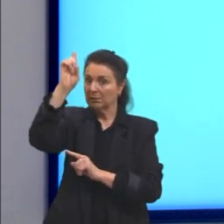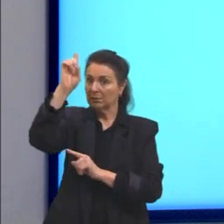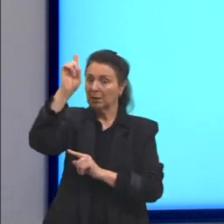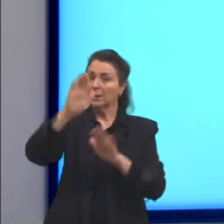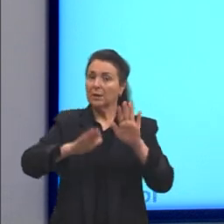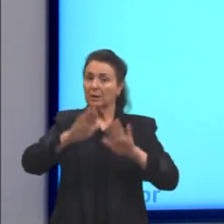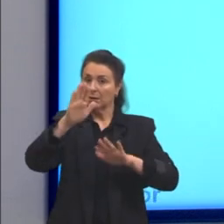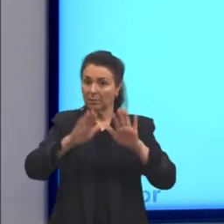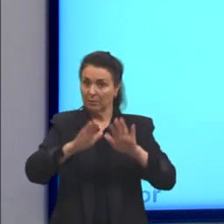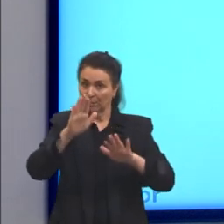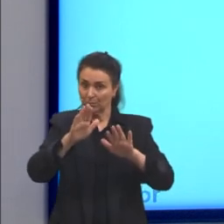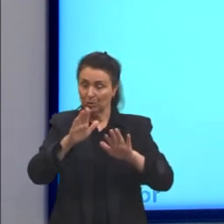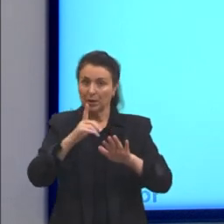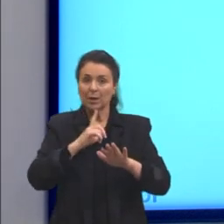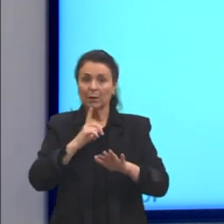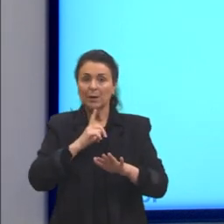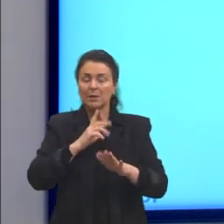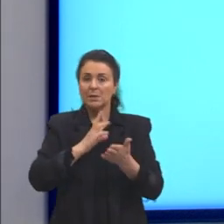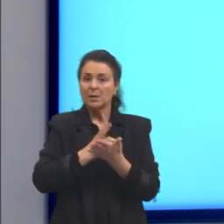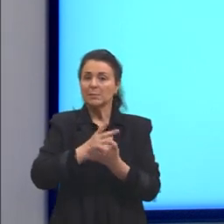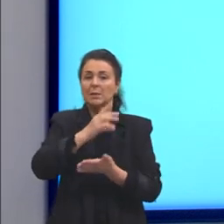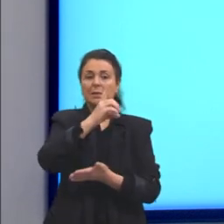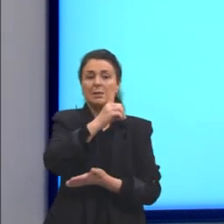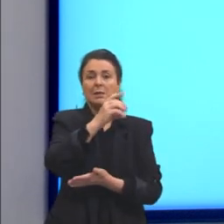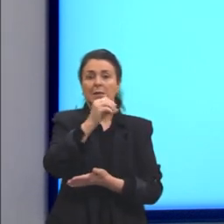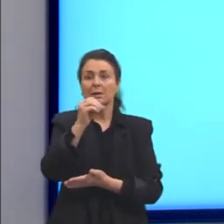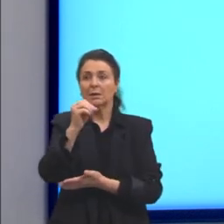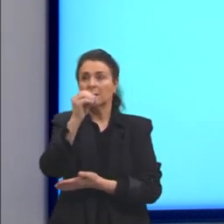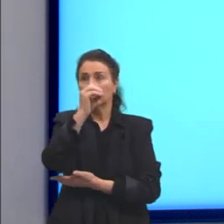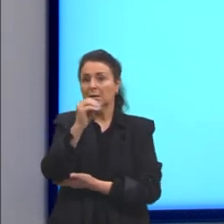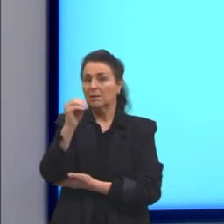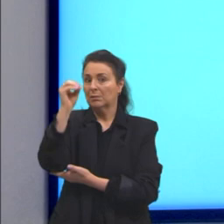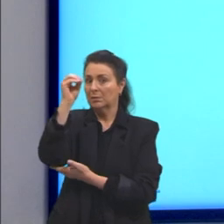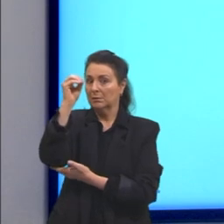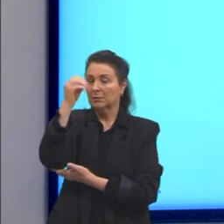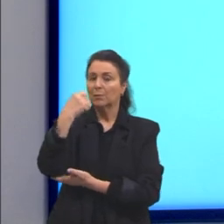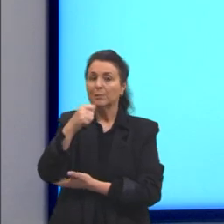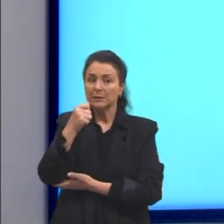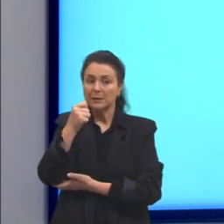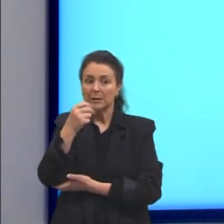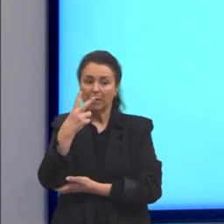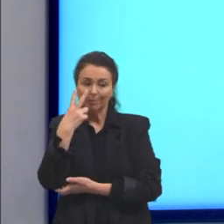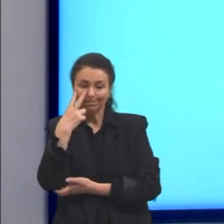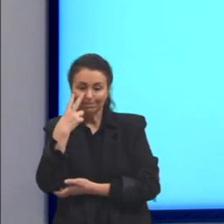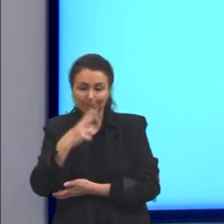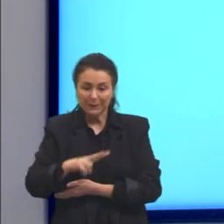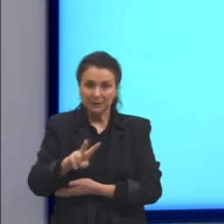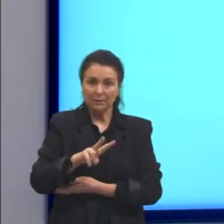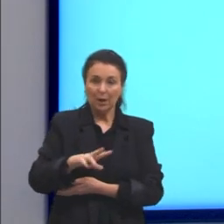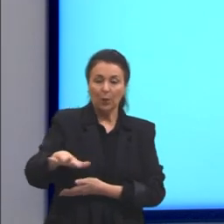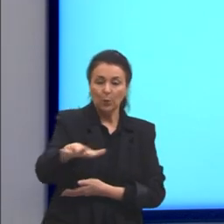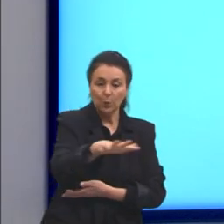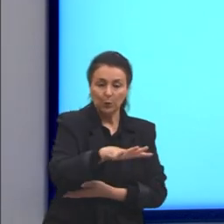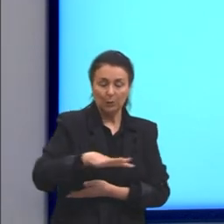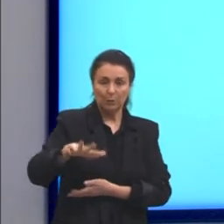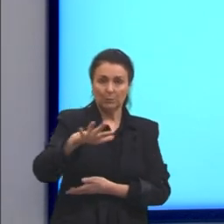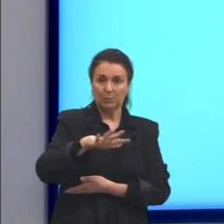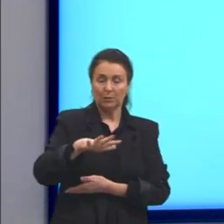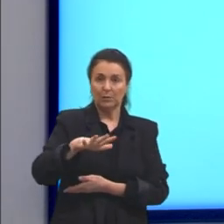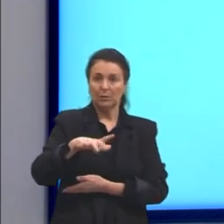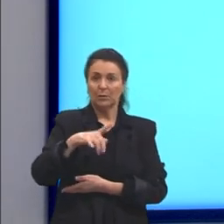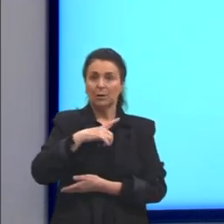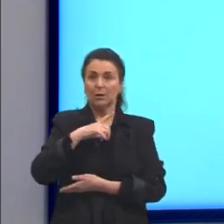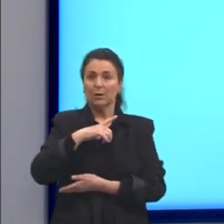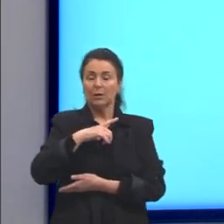fica exatamente 100 graus Celsius. Então, gente precisa considerar esse ambiente que está acontecendo. E o zero